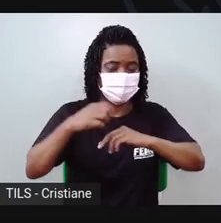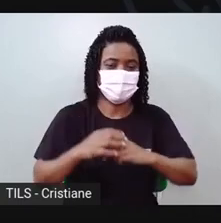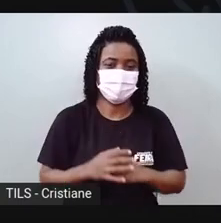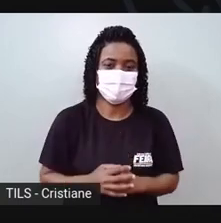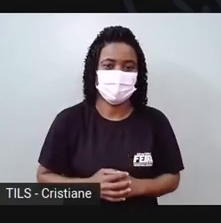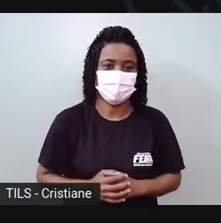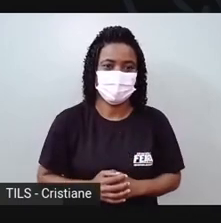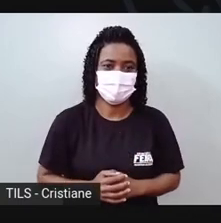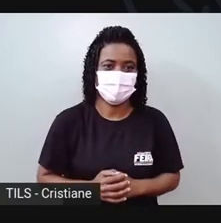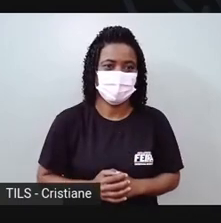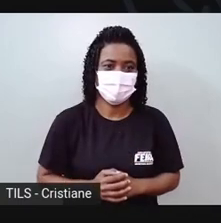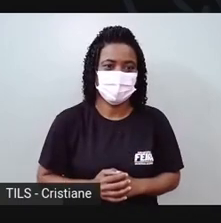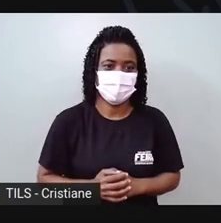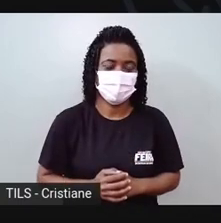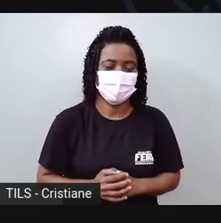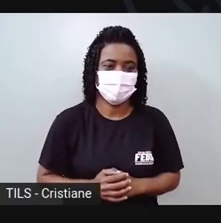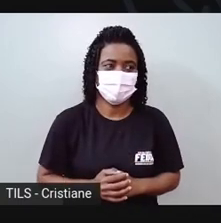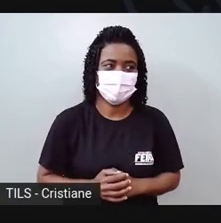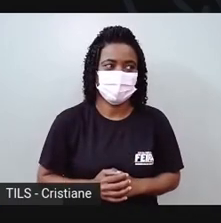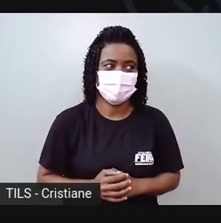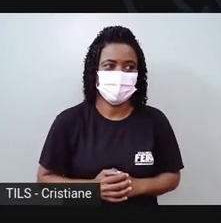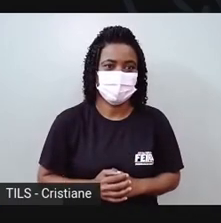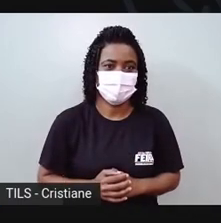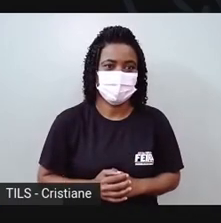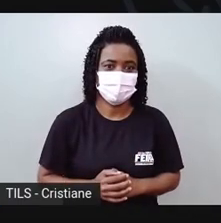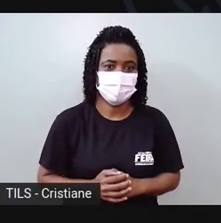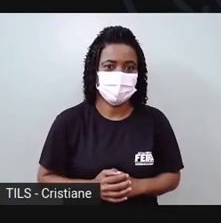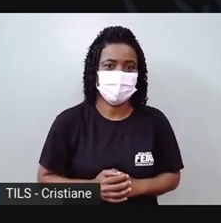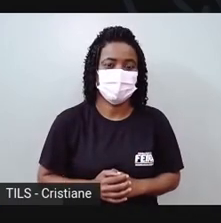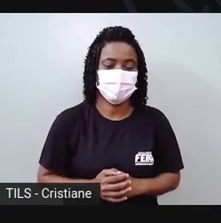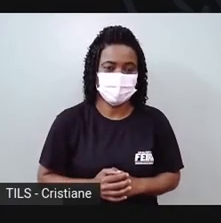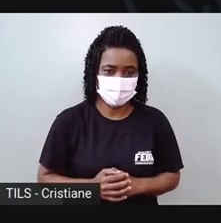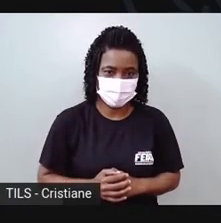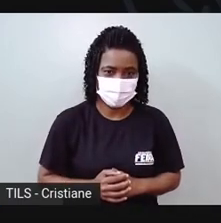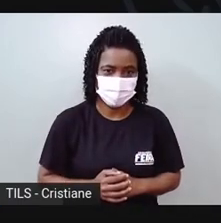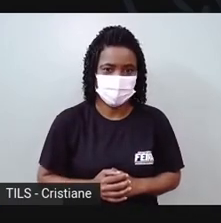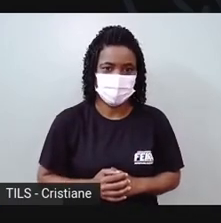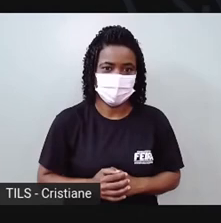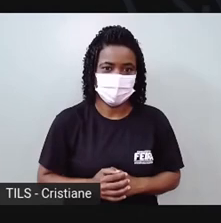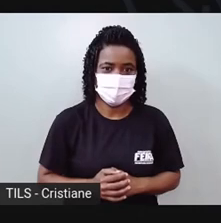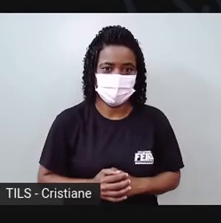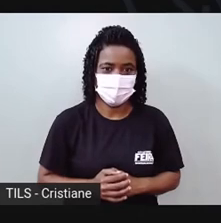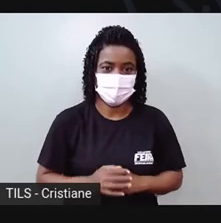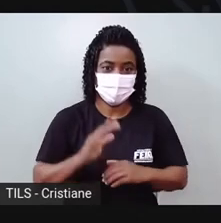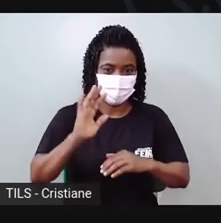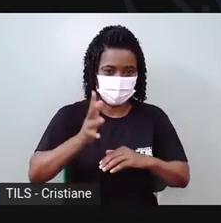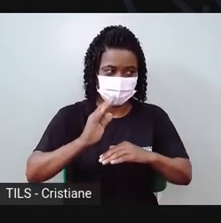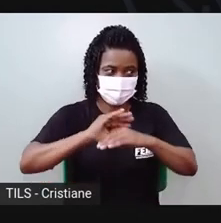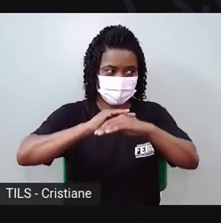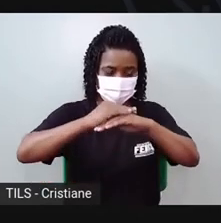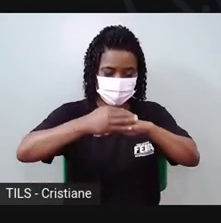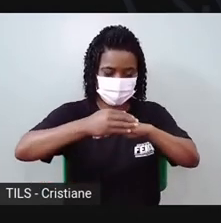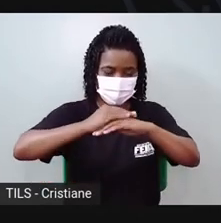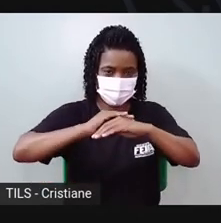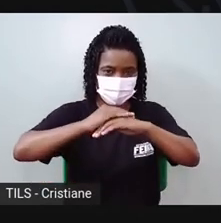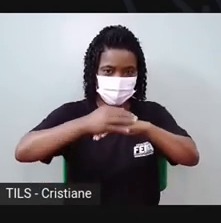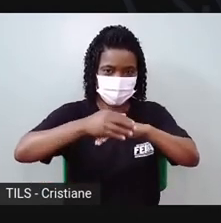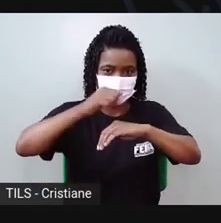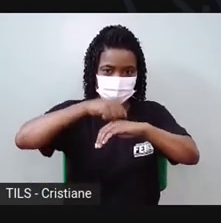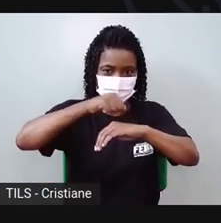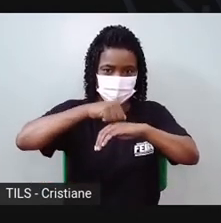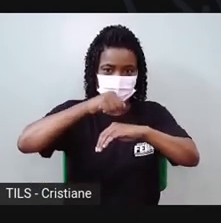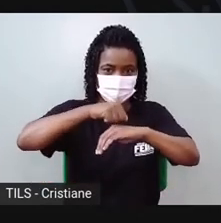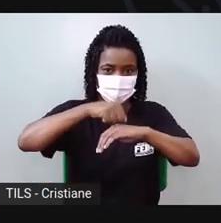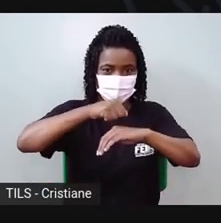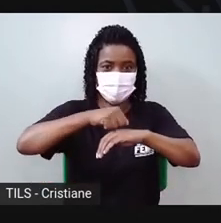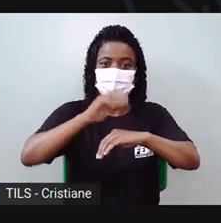assim. Pronto. Já fizemos a casca da tartaruga. O casco, não é a